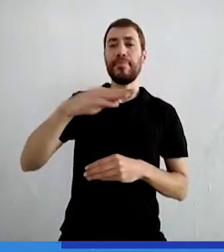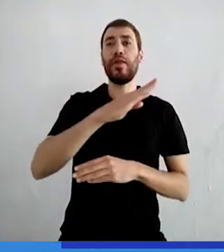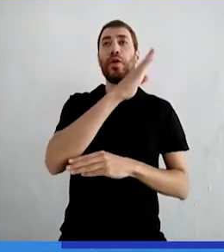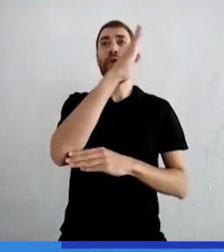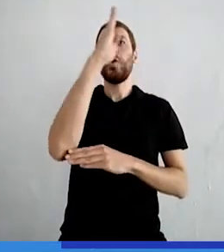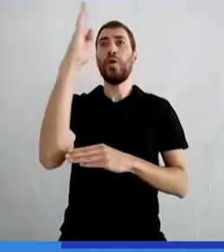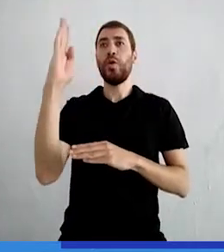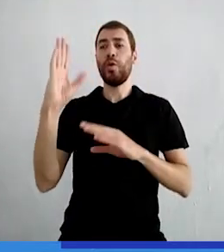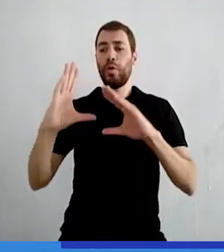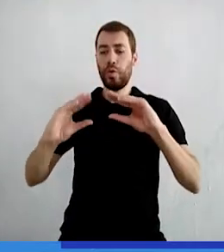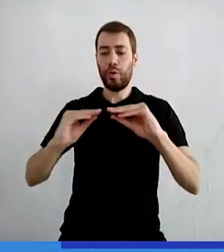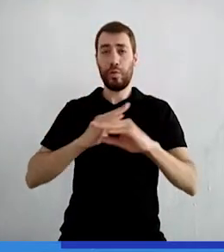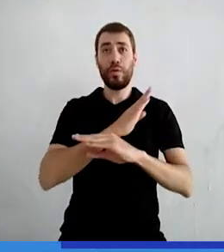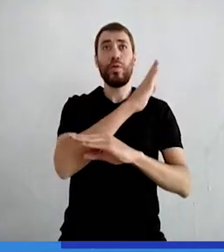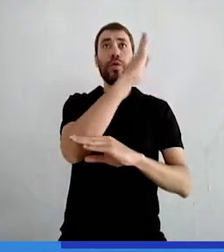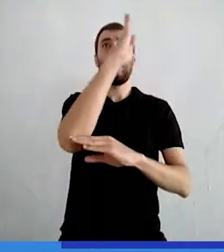noites